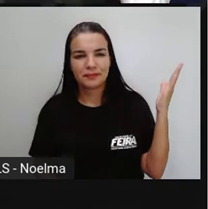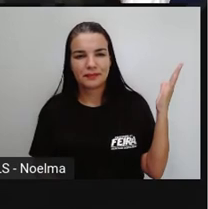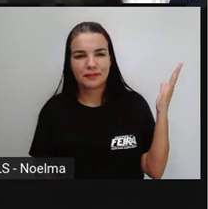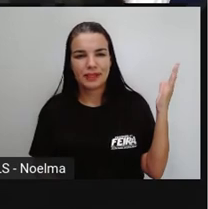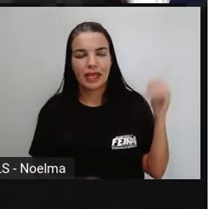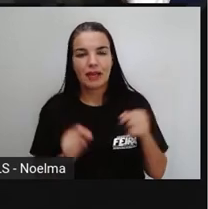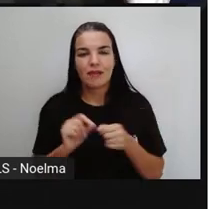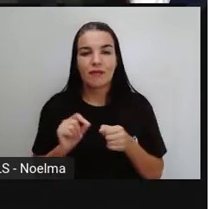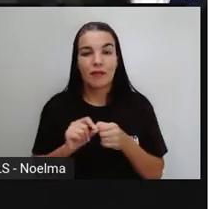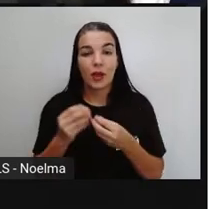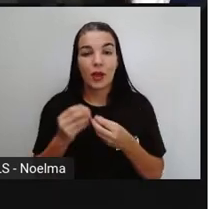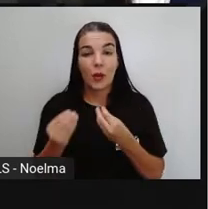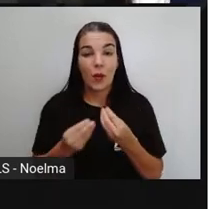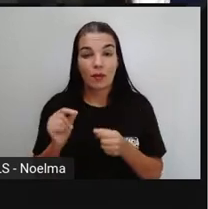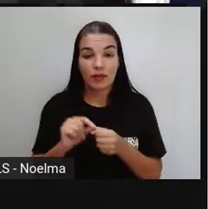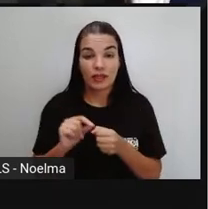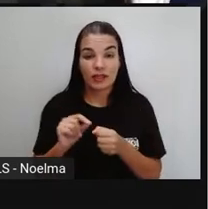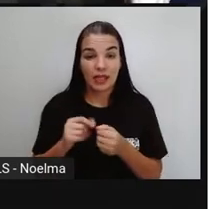forma prática.